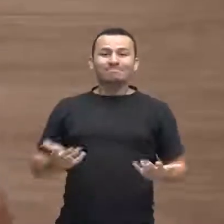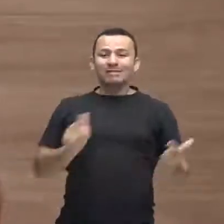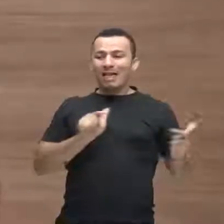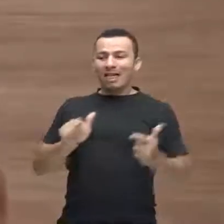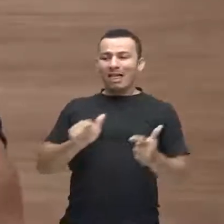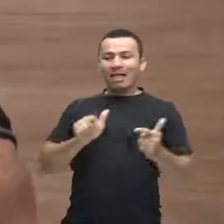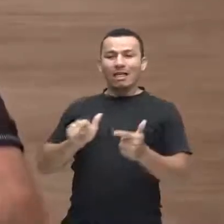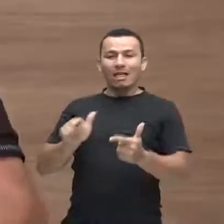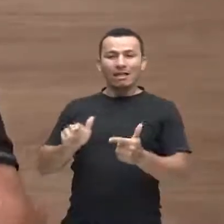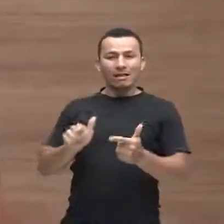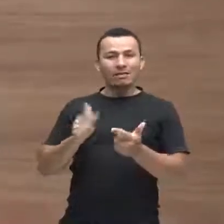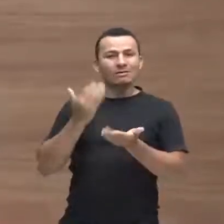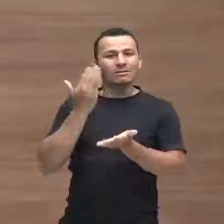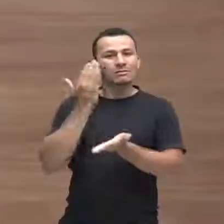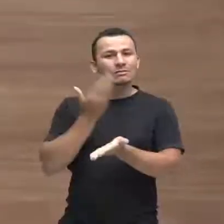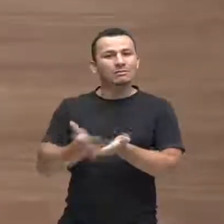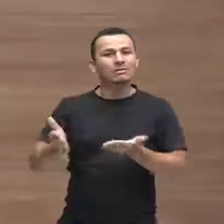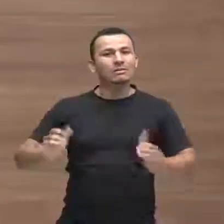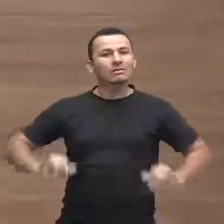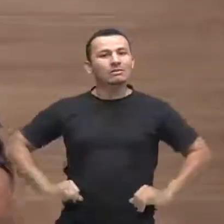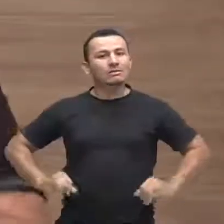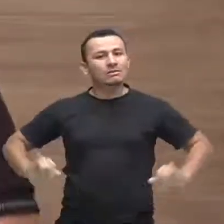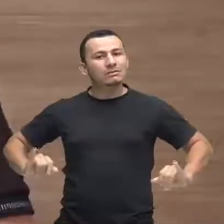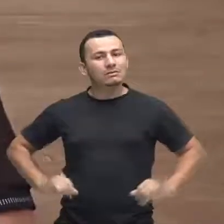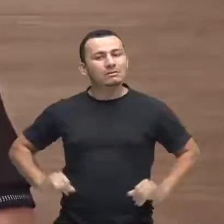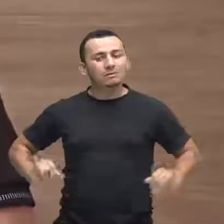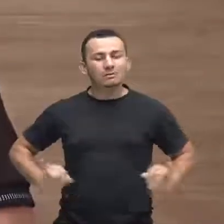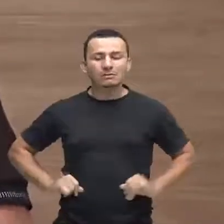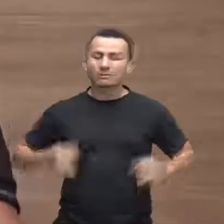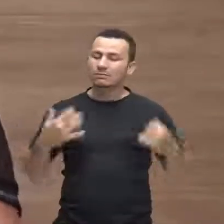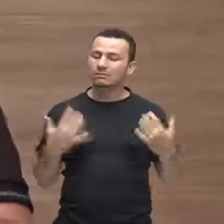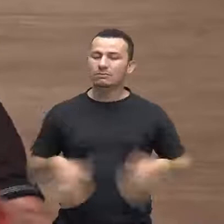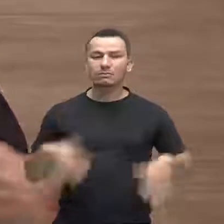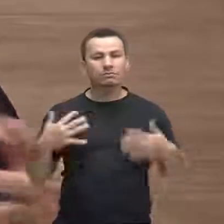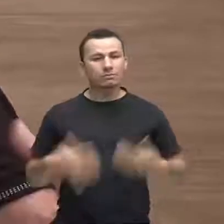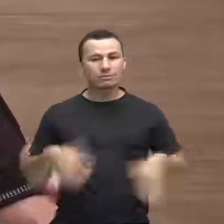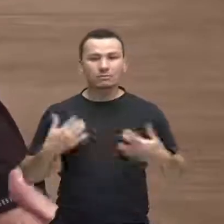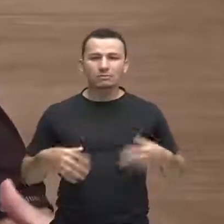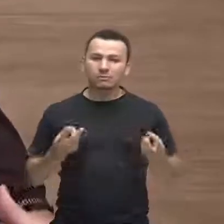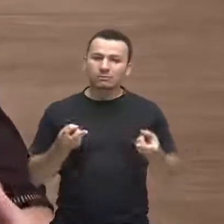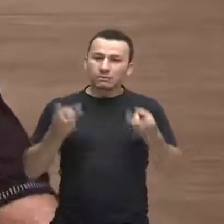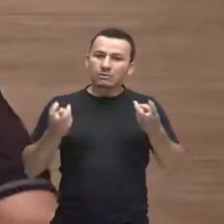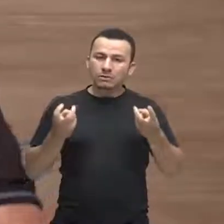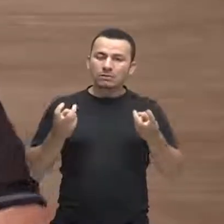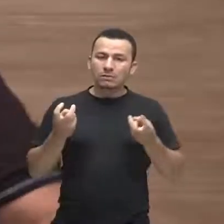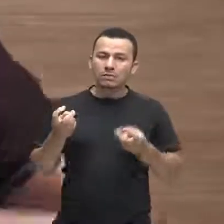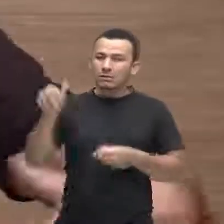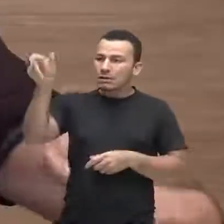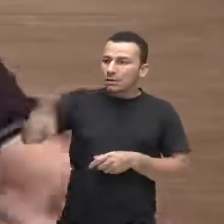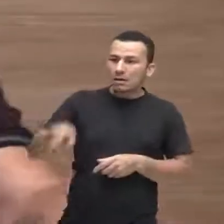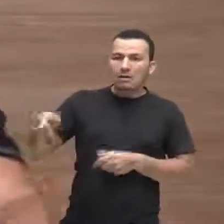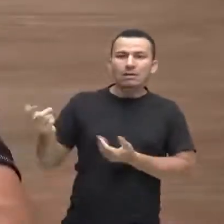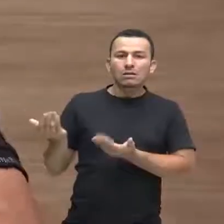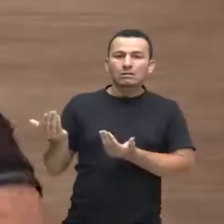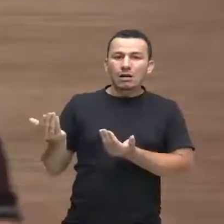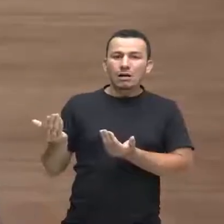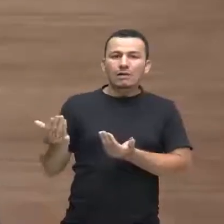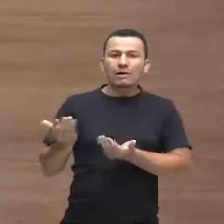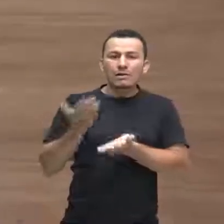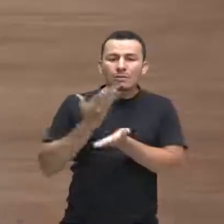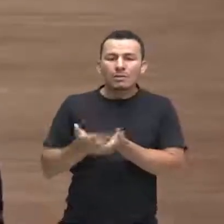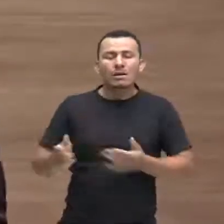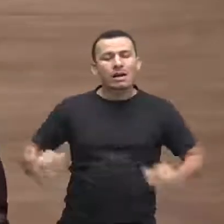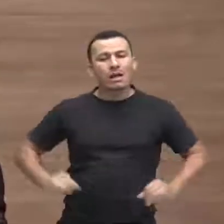já começa um determinado sofrimento desta criatura. Ele já começa a entrar nas